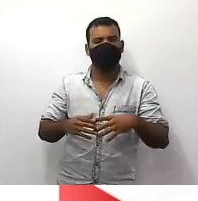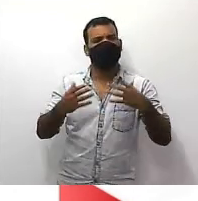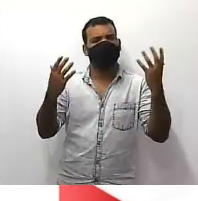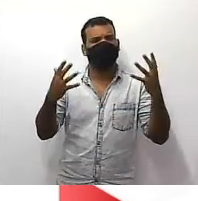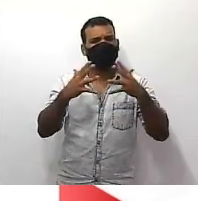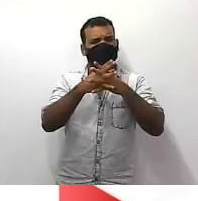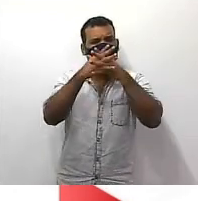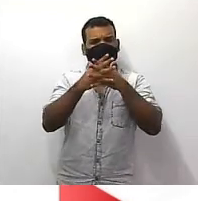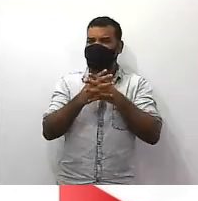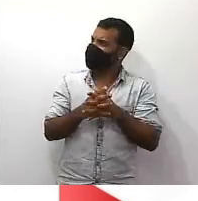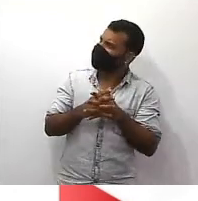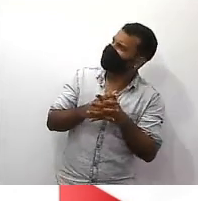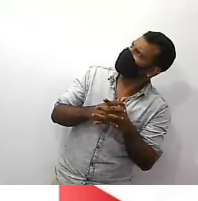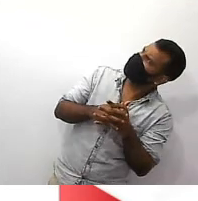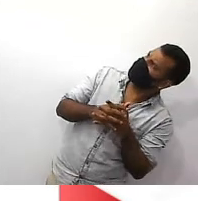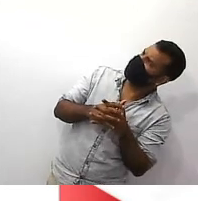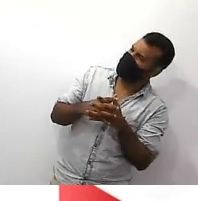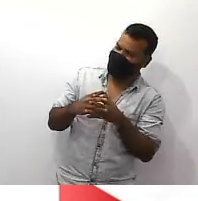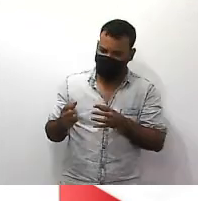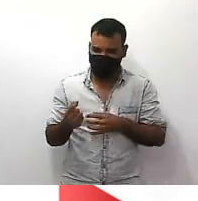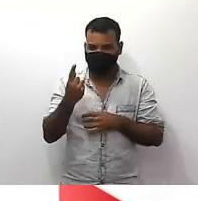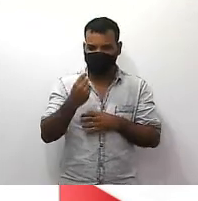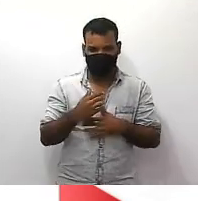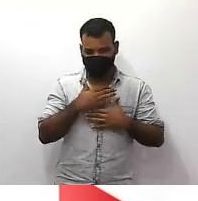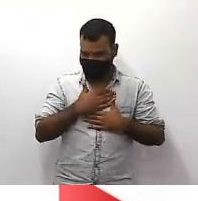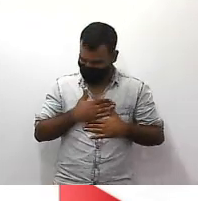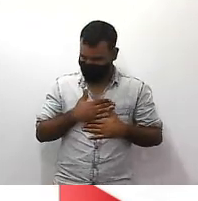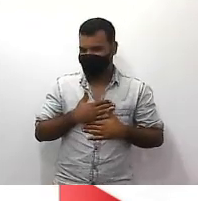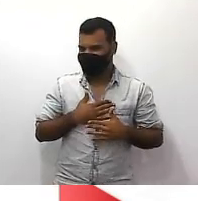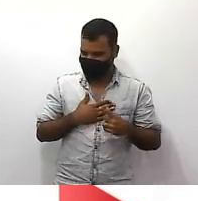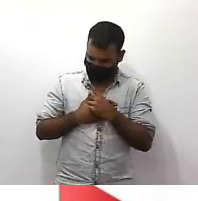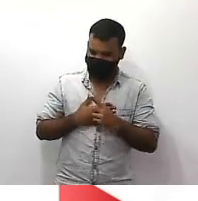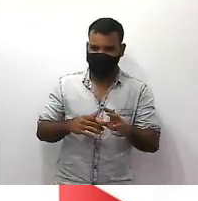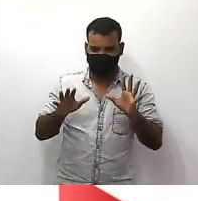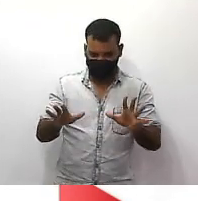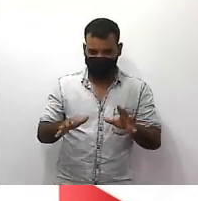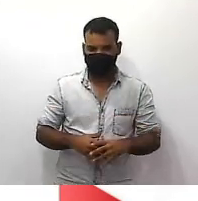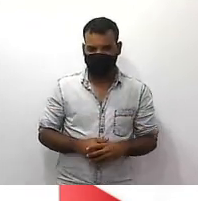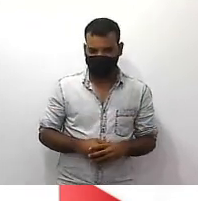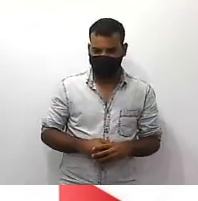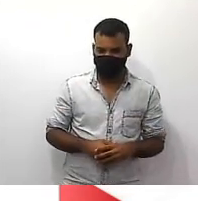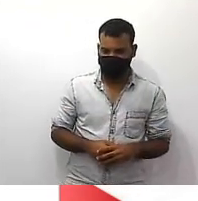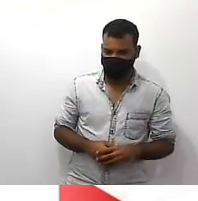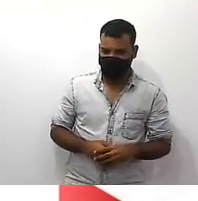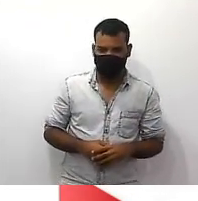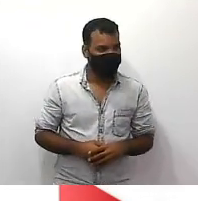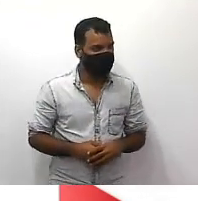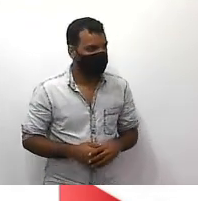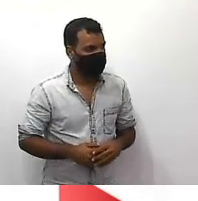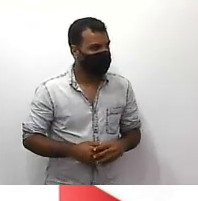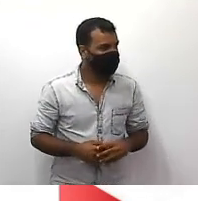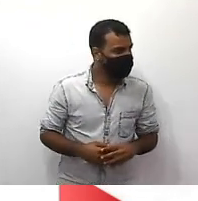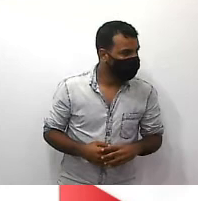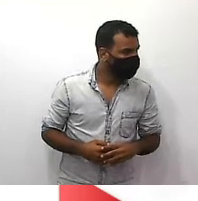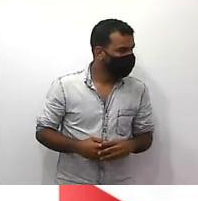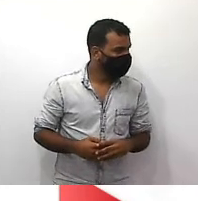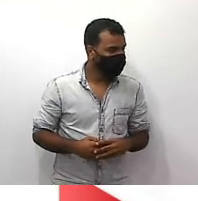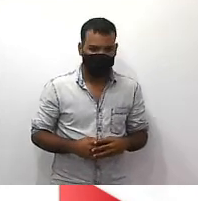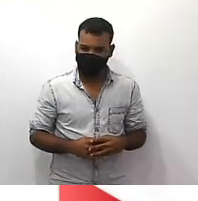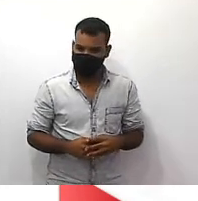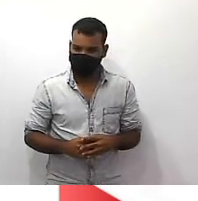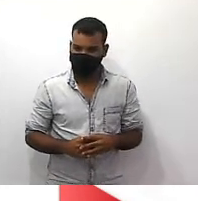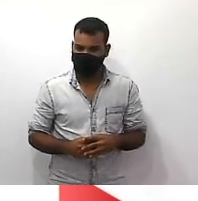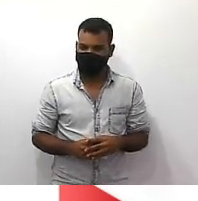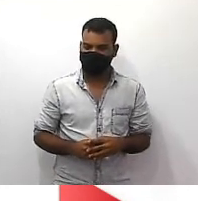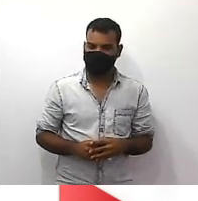estranho é assim mesmo relaxa tá desse jeito agora eu tenho duas razões